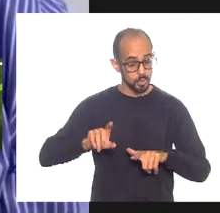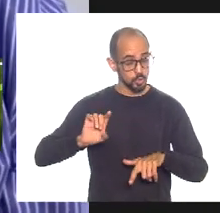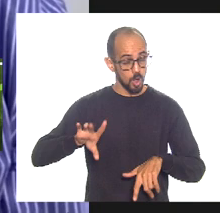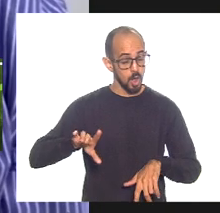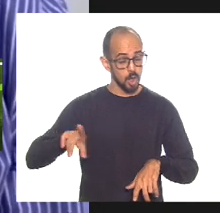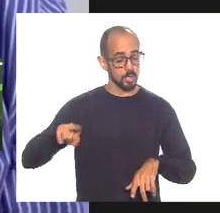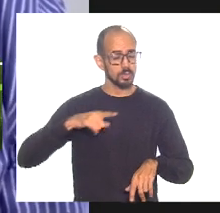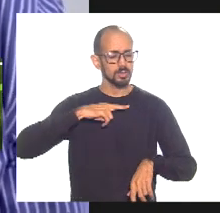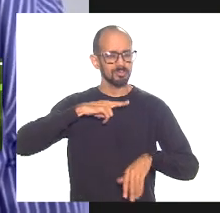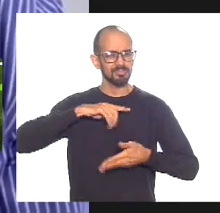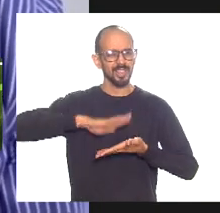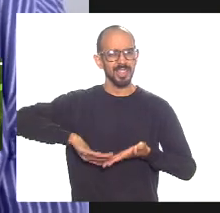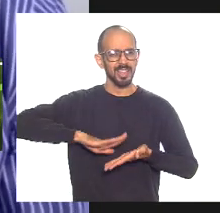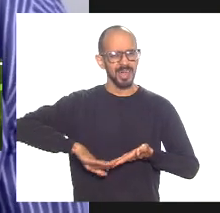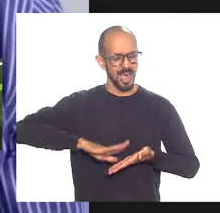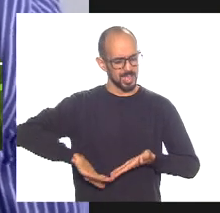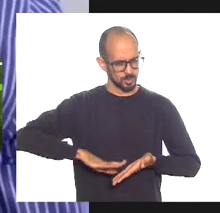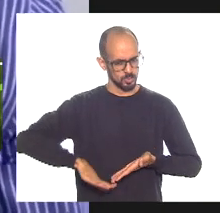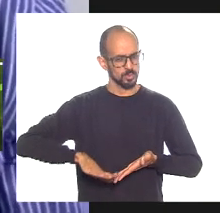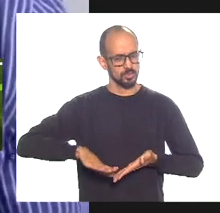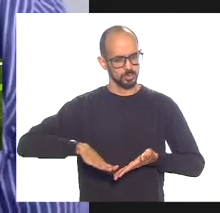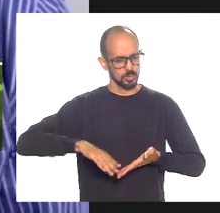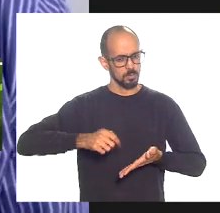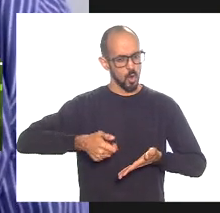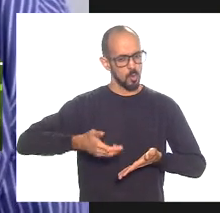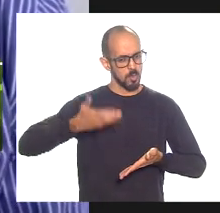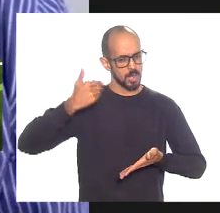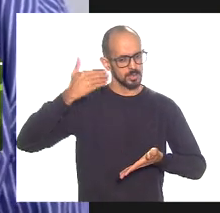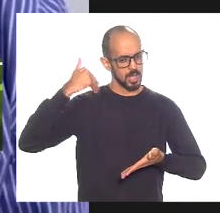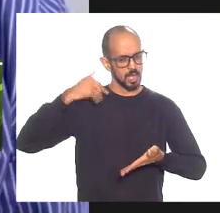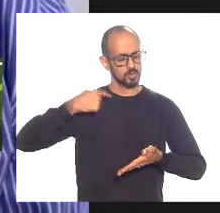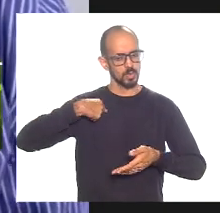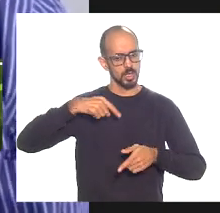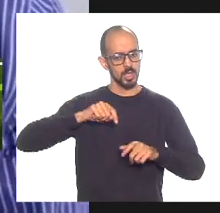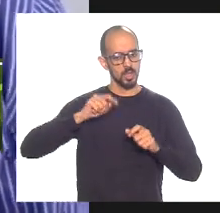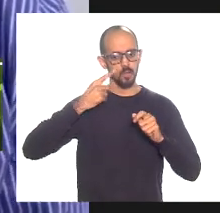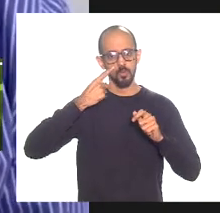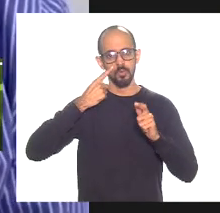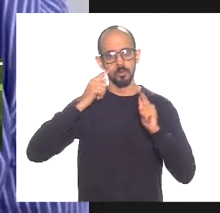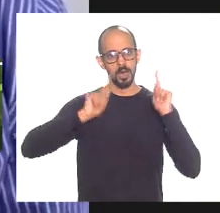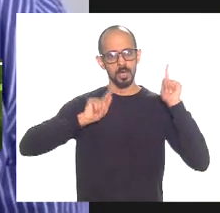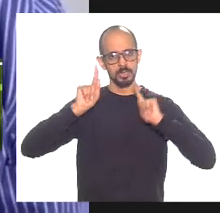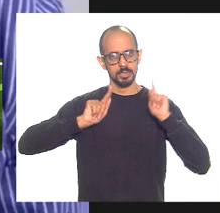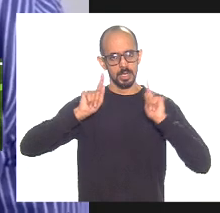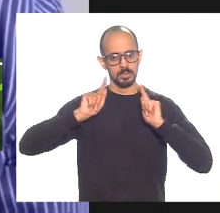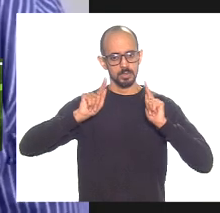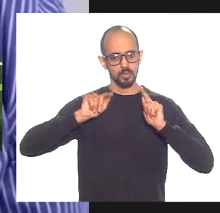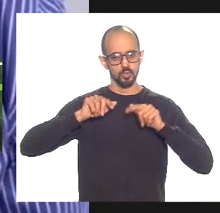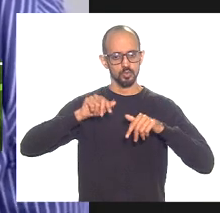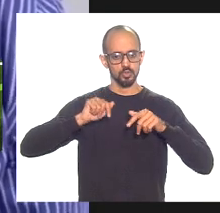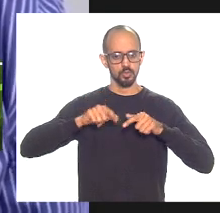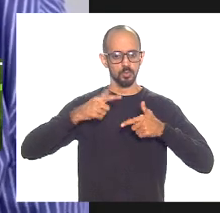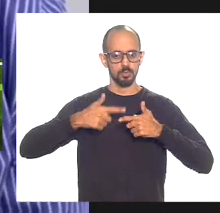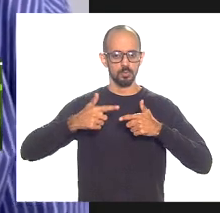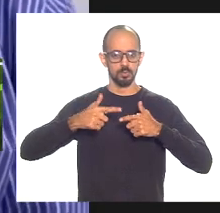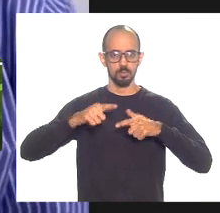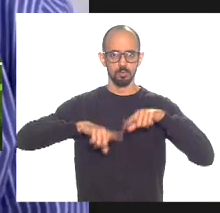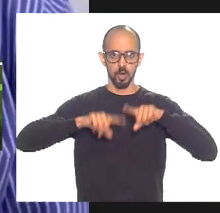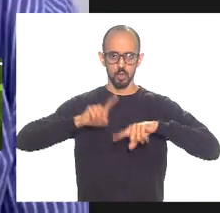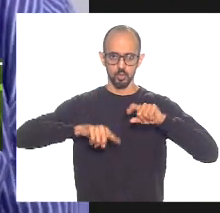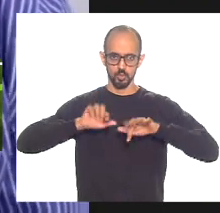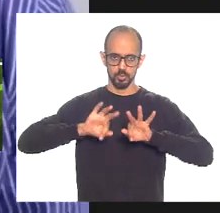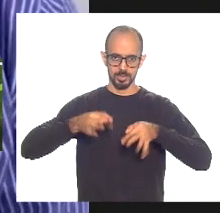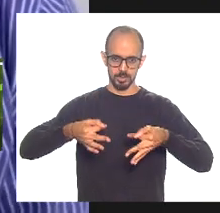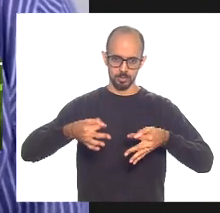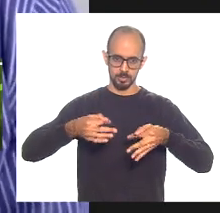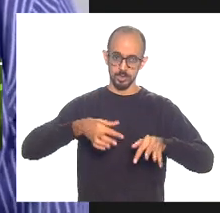excessivos dentro da empresa há pouco tempo atrás mesmo eu peguei uma licitação de um simples produto que é o café por exemplo e hoje